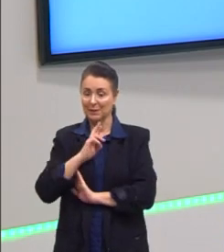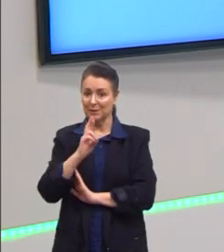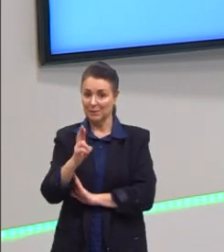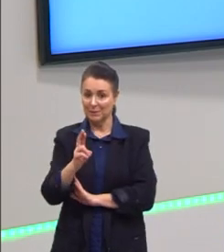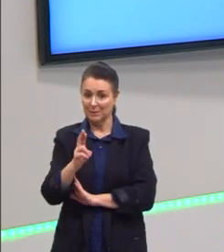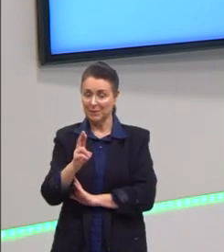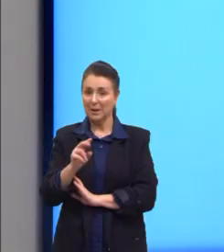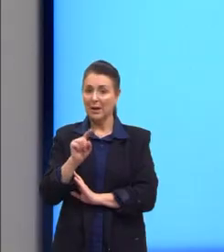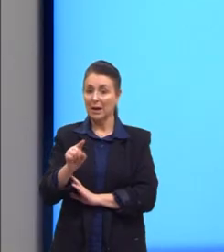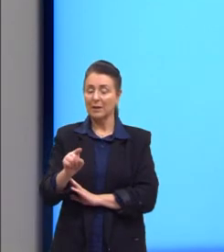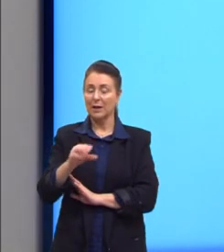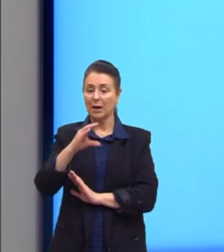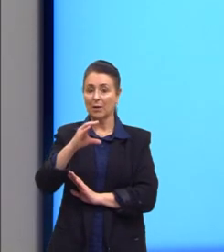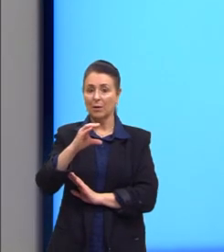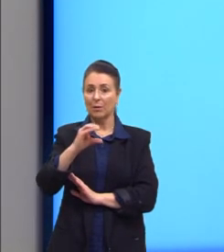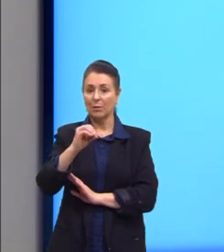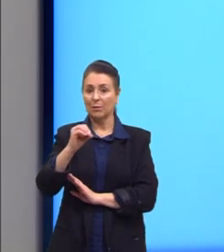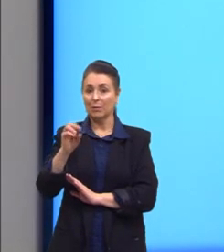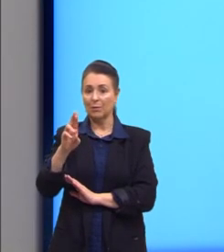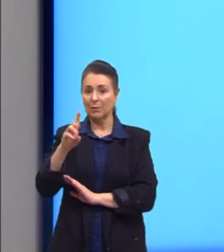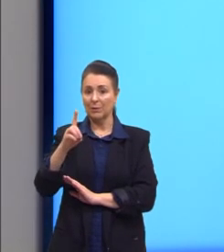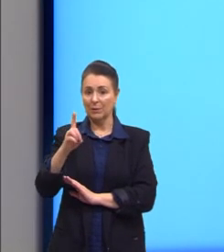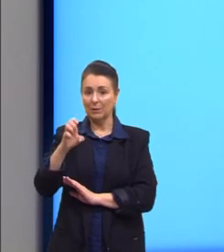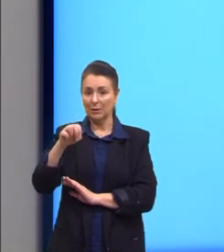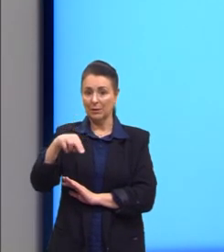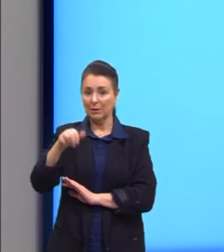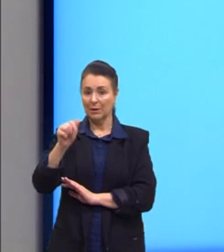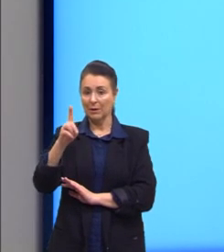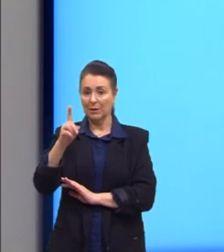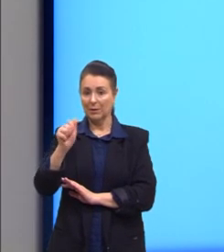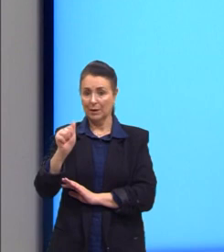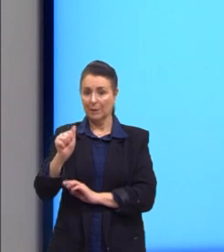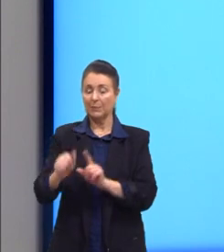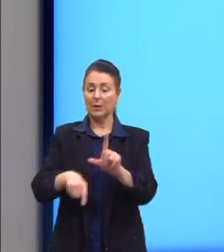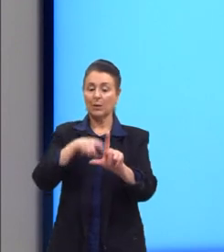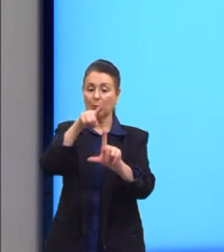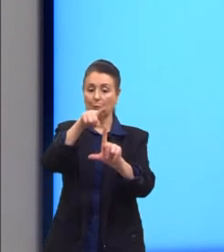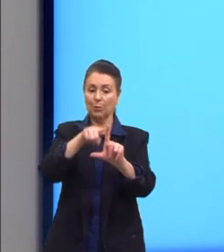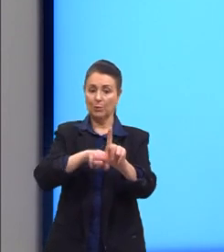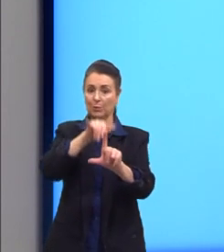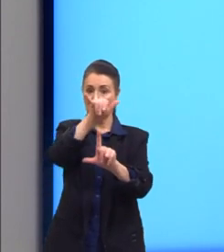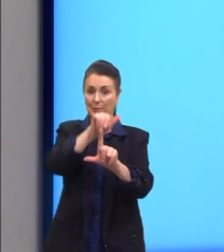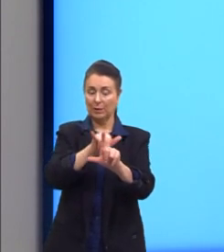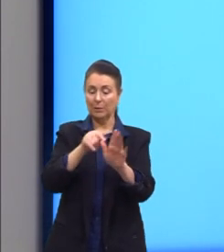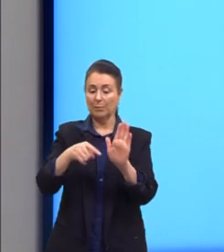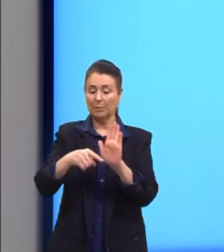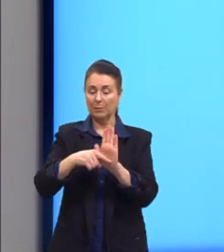seria, então, a coordenada para o Y vértice, menos 4.